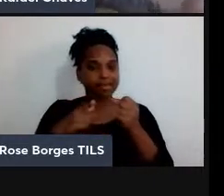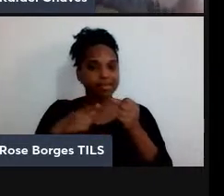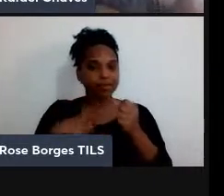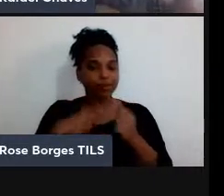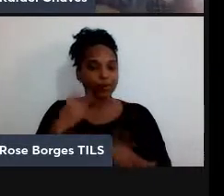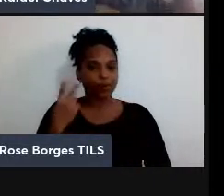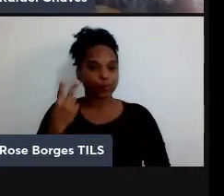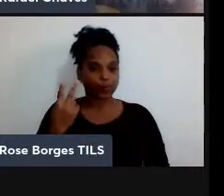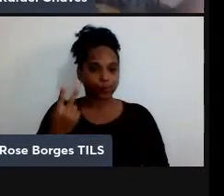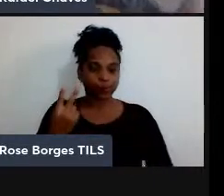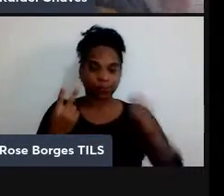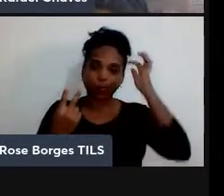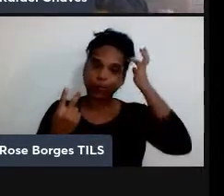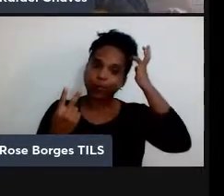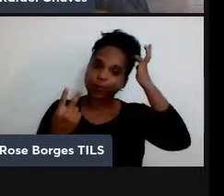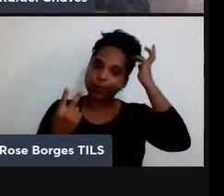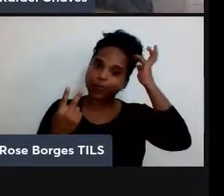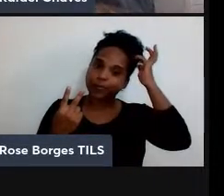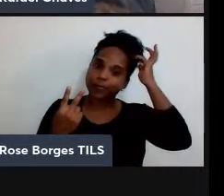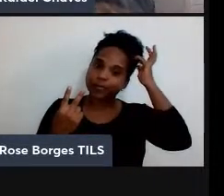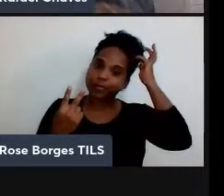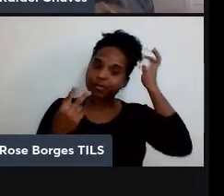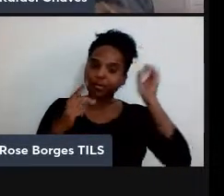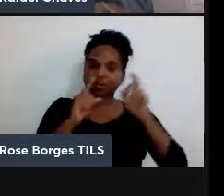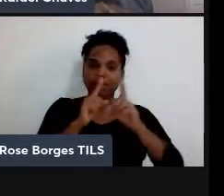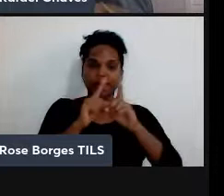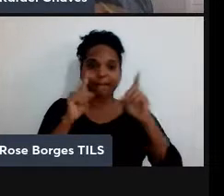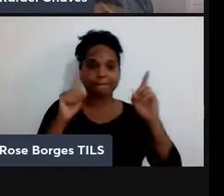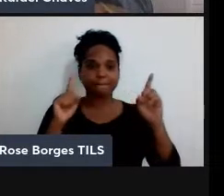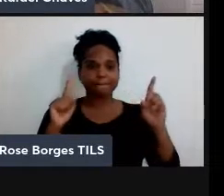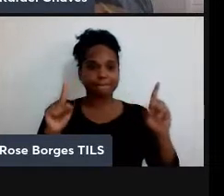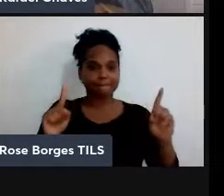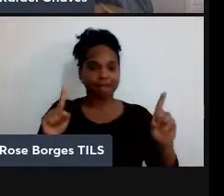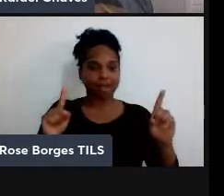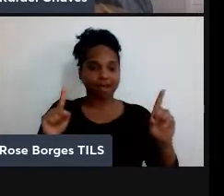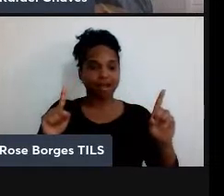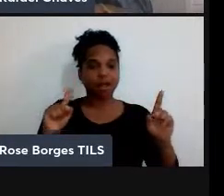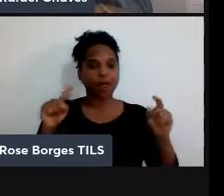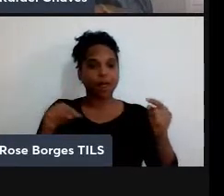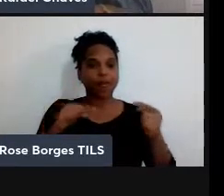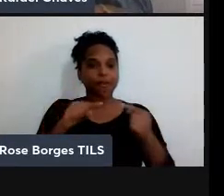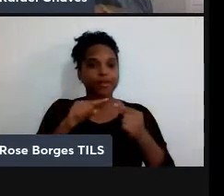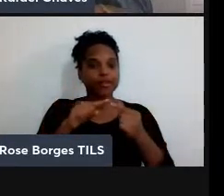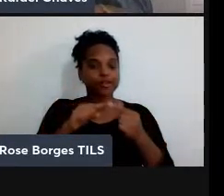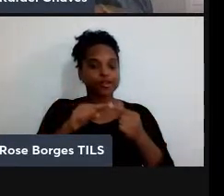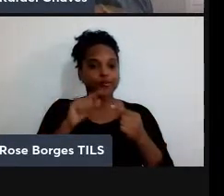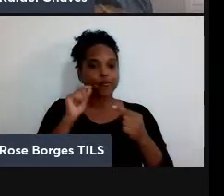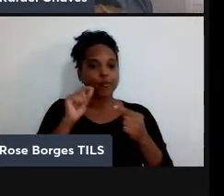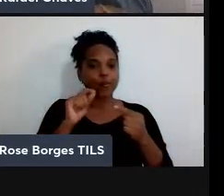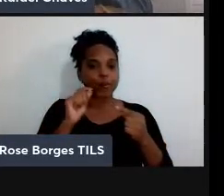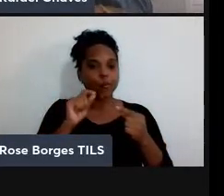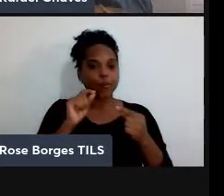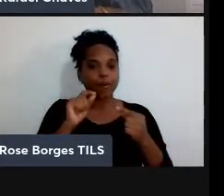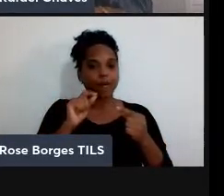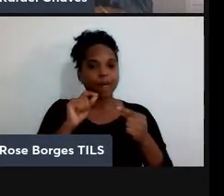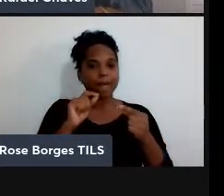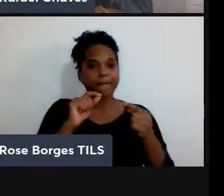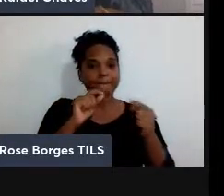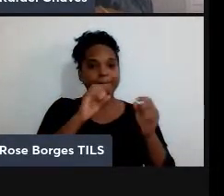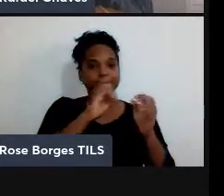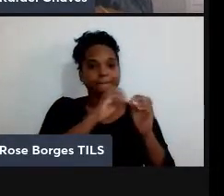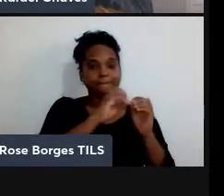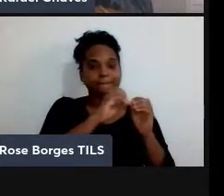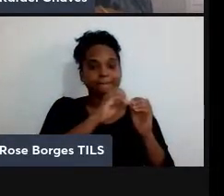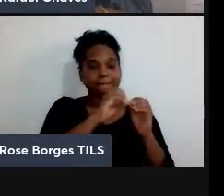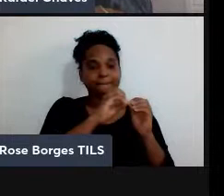Alice e Bob, eles estão distantes entre si. E o objetivo da Alice é enviar para o Bob um quântico,